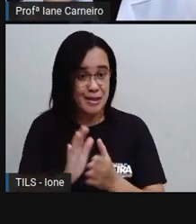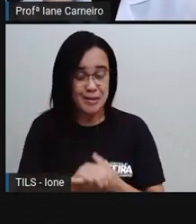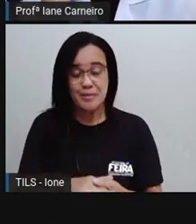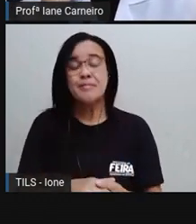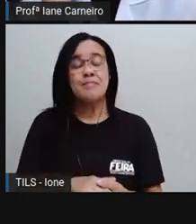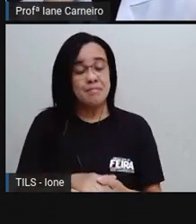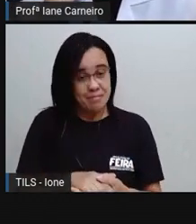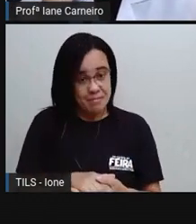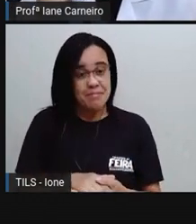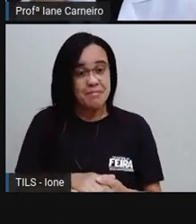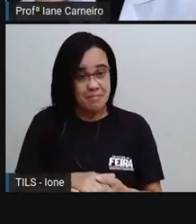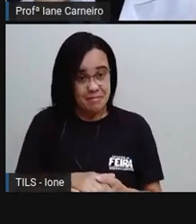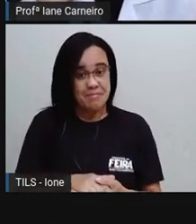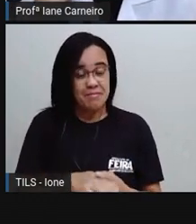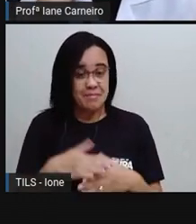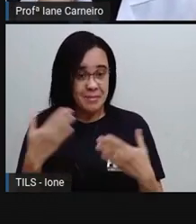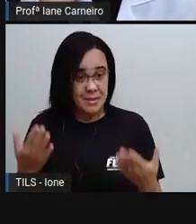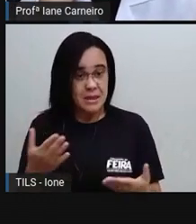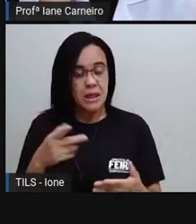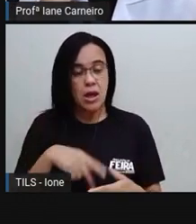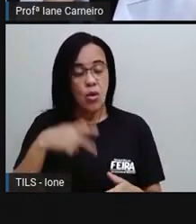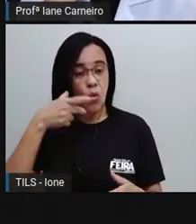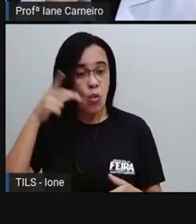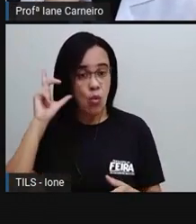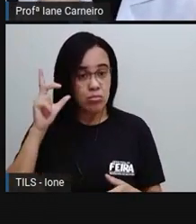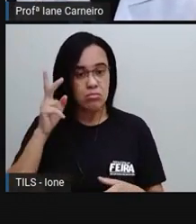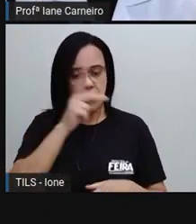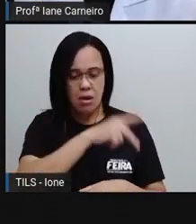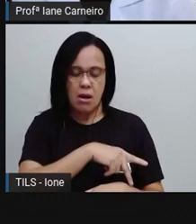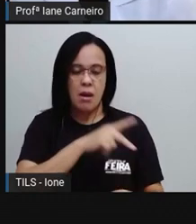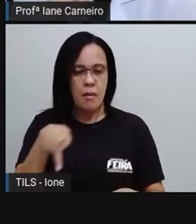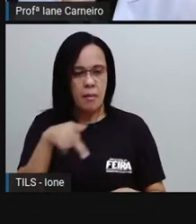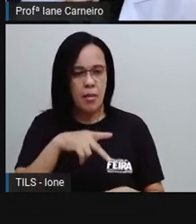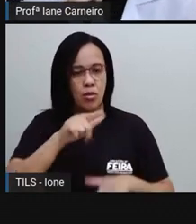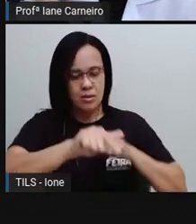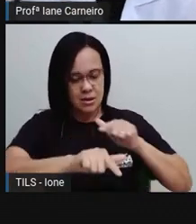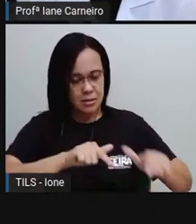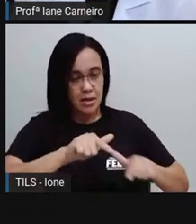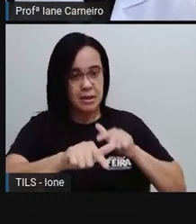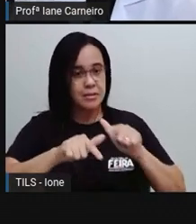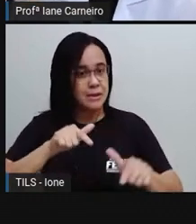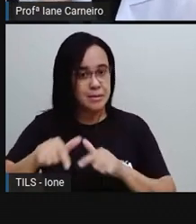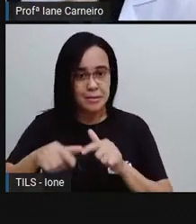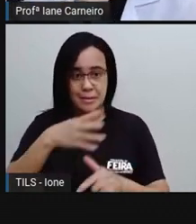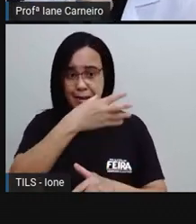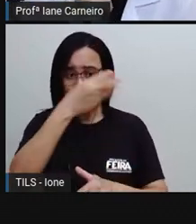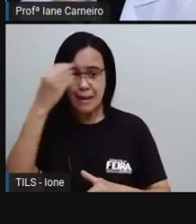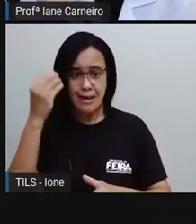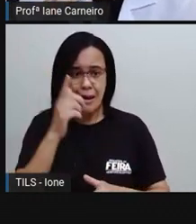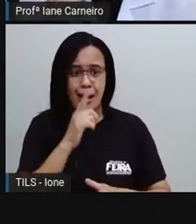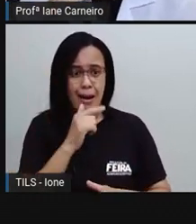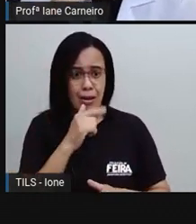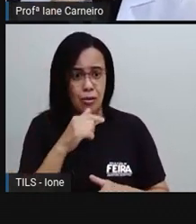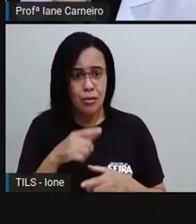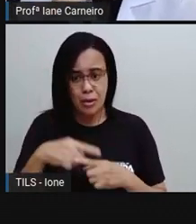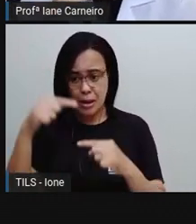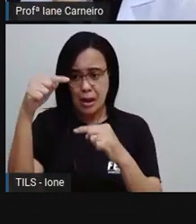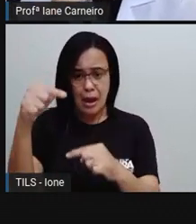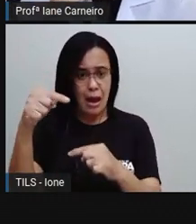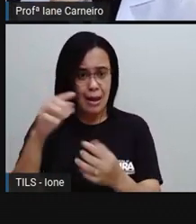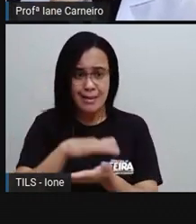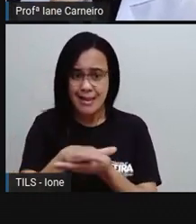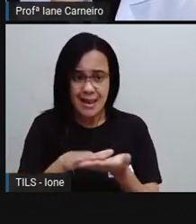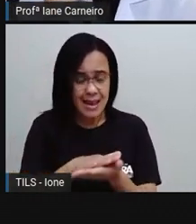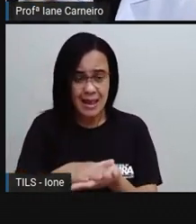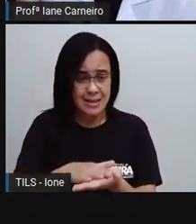a pró estava trabalhando e a pró tinha esquecido de beber água e não tinha uma garrafinha perto da pró, não tinha um copo de água